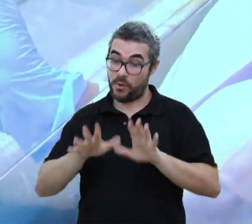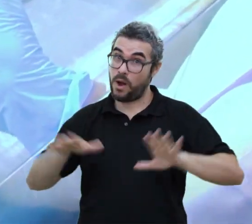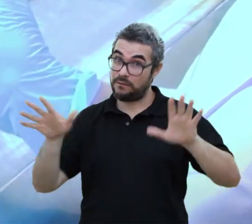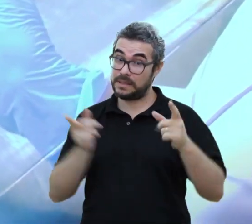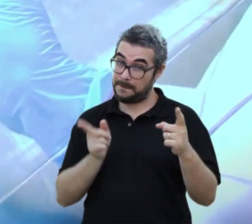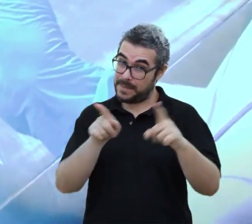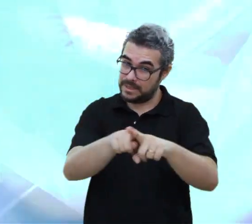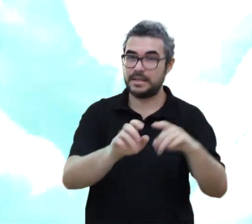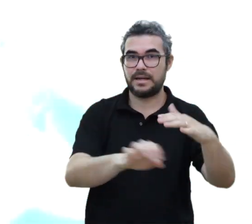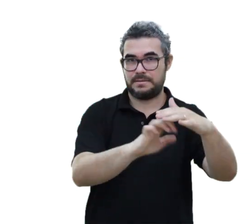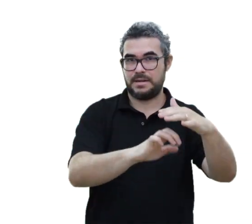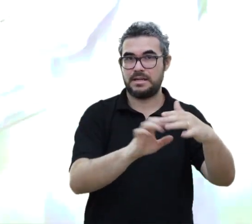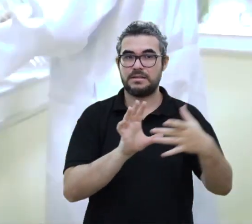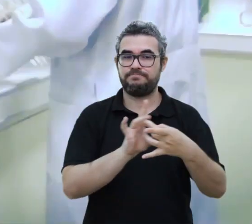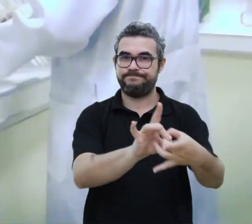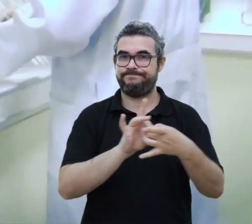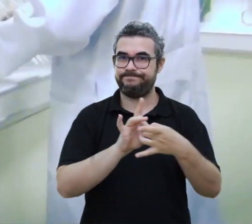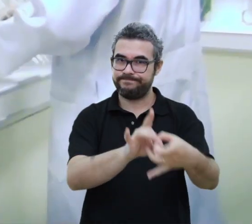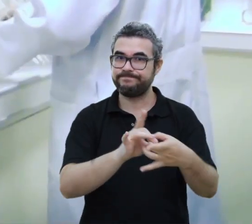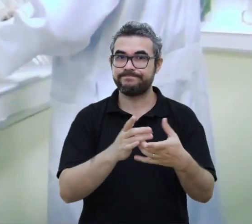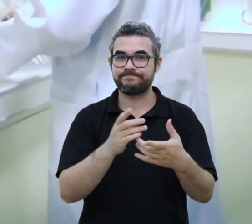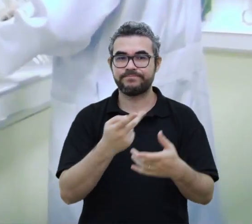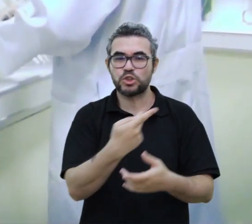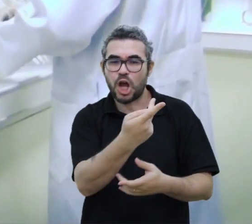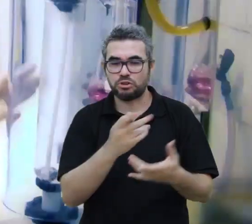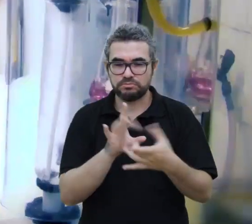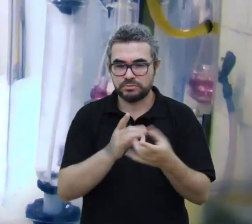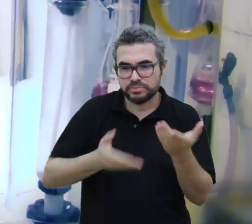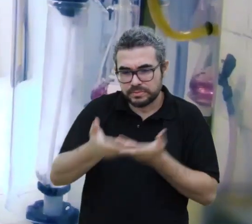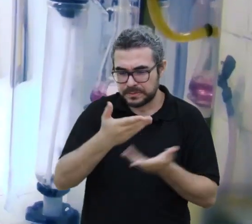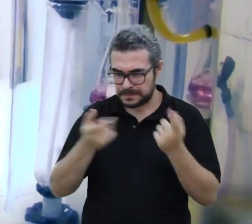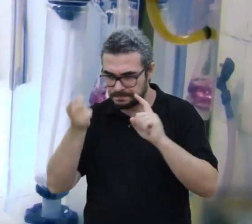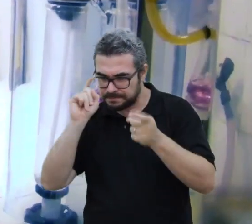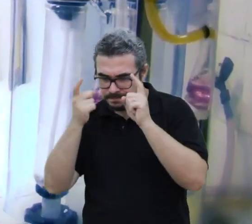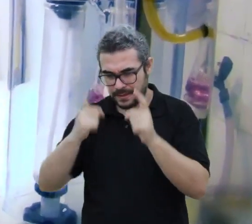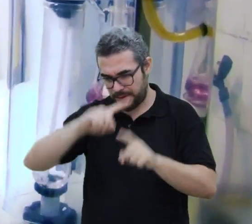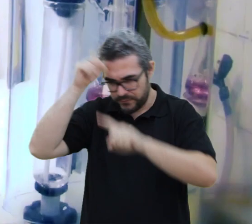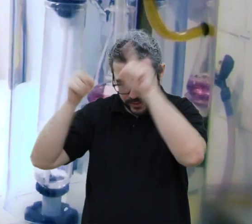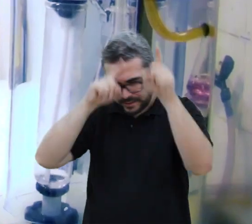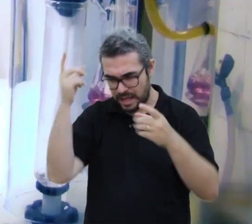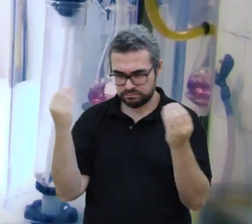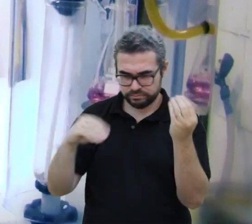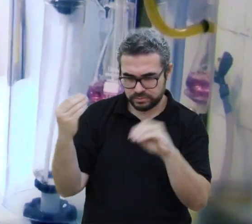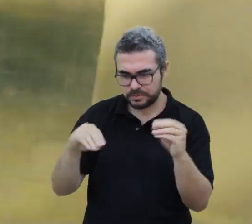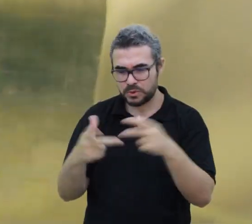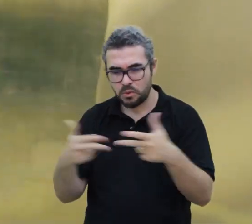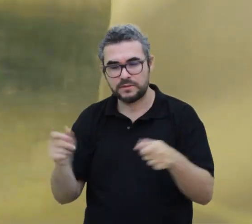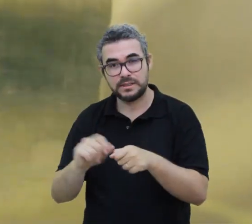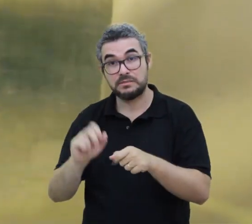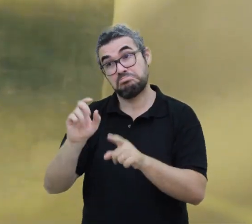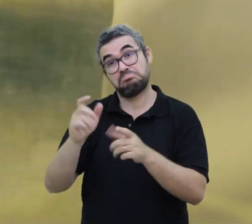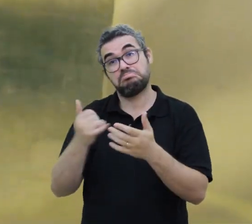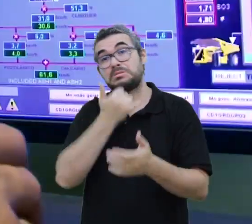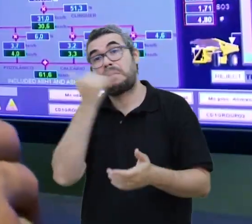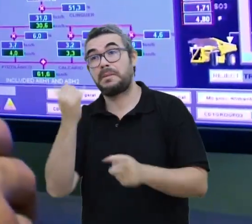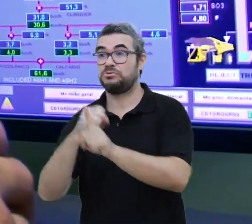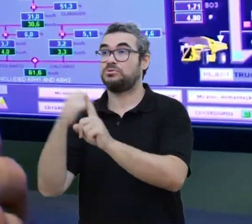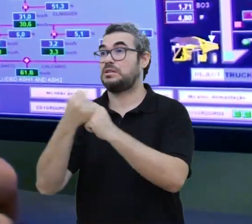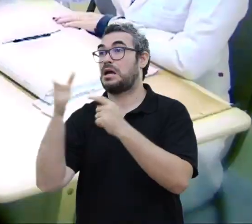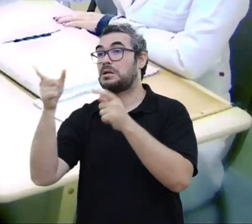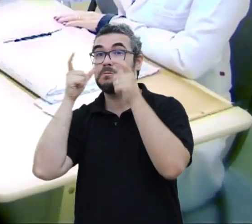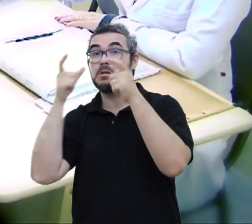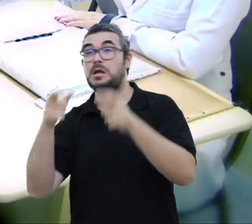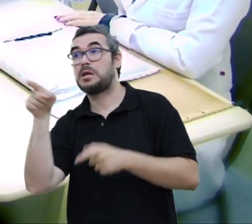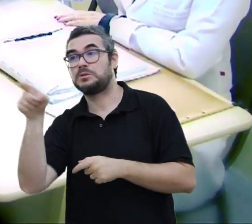desenvolvimento e inovação, que são aqueles realizados em parceria entre a UFC e as empresas para gerar produtos e processos